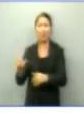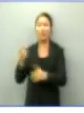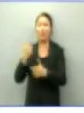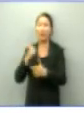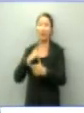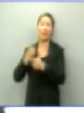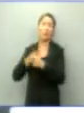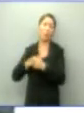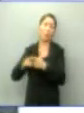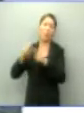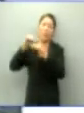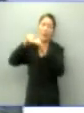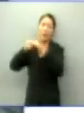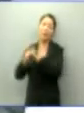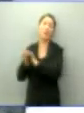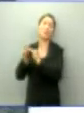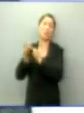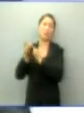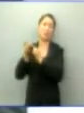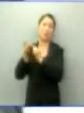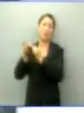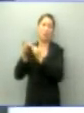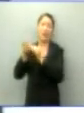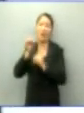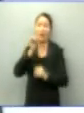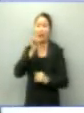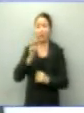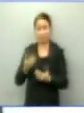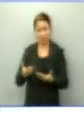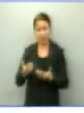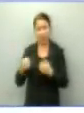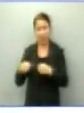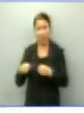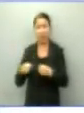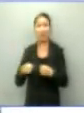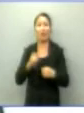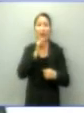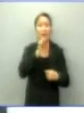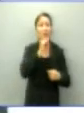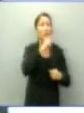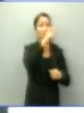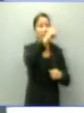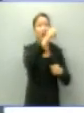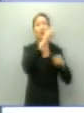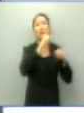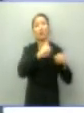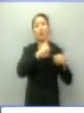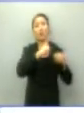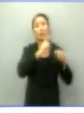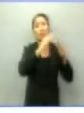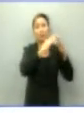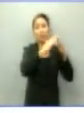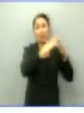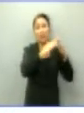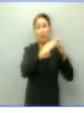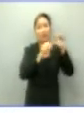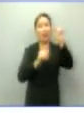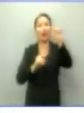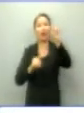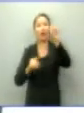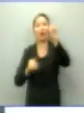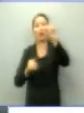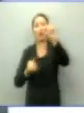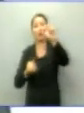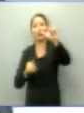resgatar o papel do complexo Adalto Botelho e implantar no nosso Estado quatro CAPS-AD tipo 3 que funcionem 24